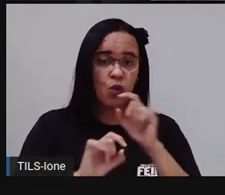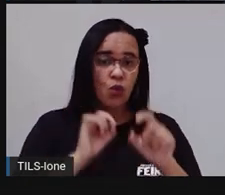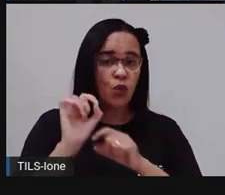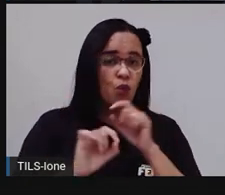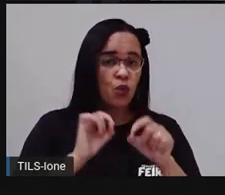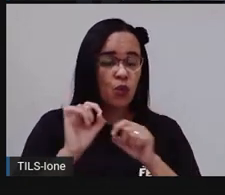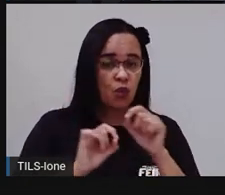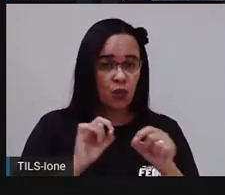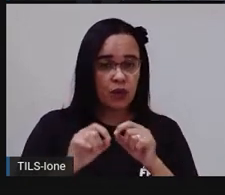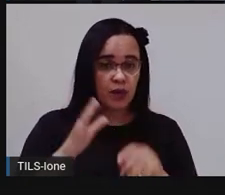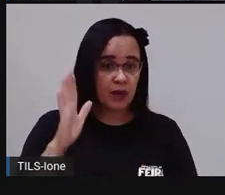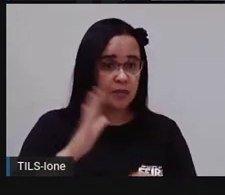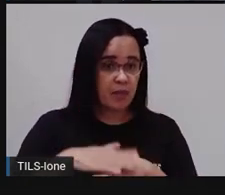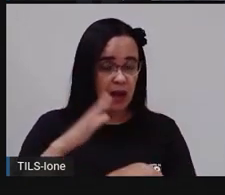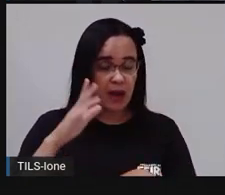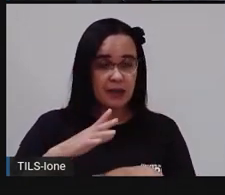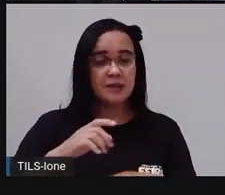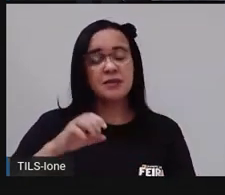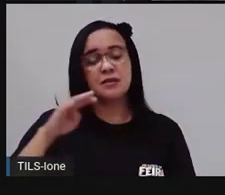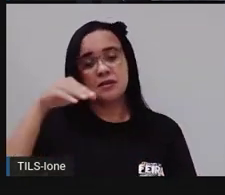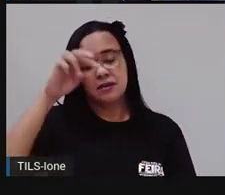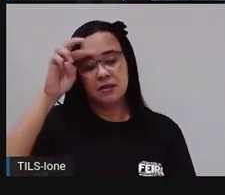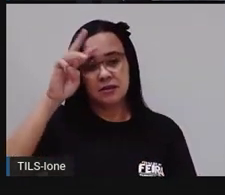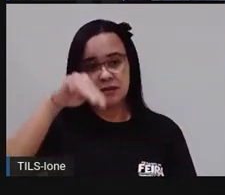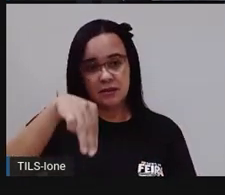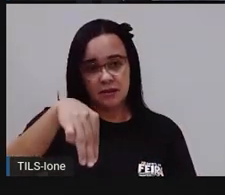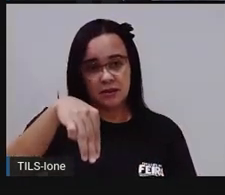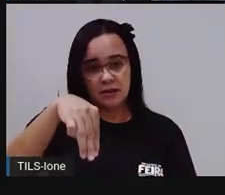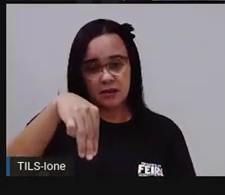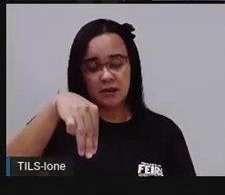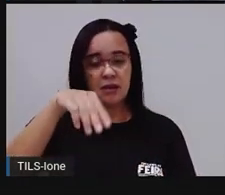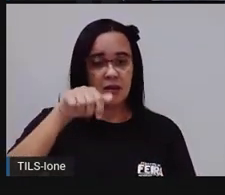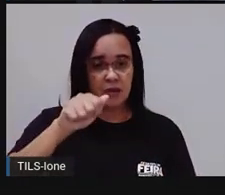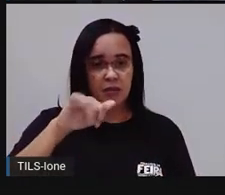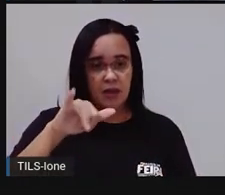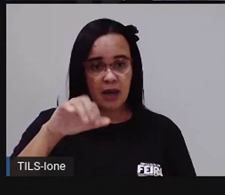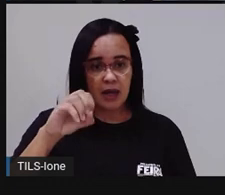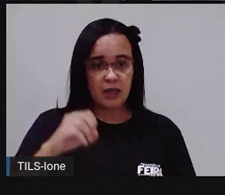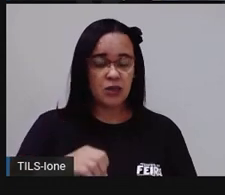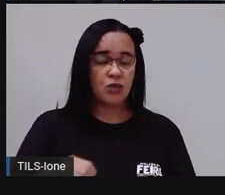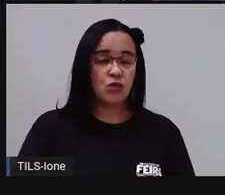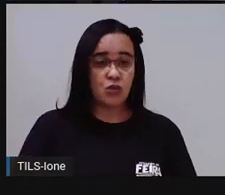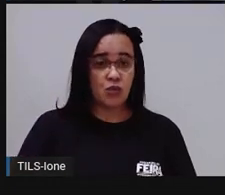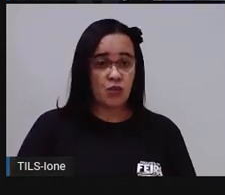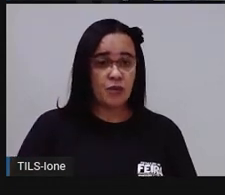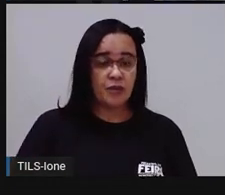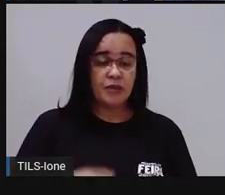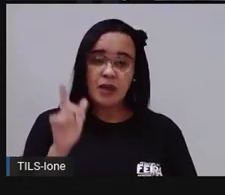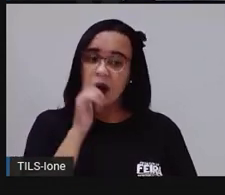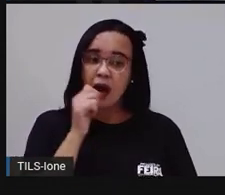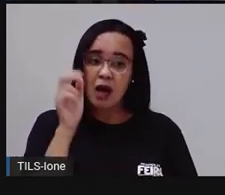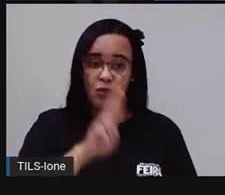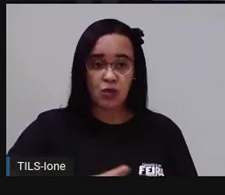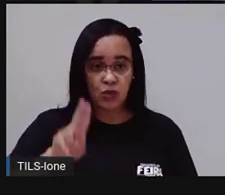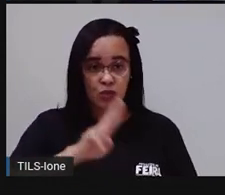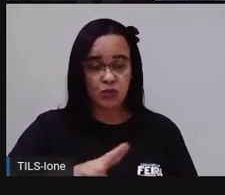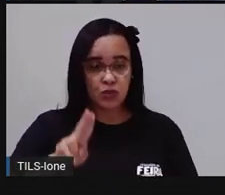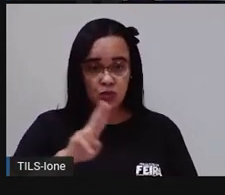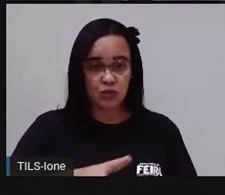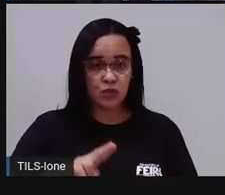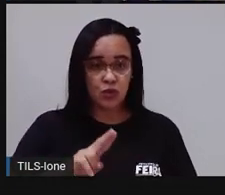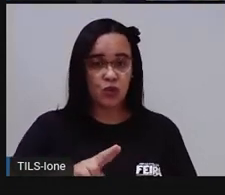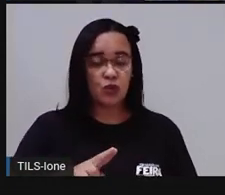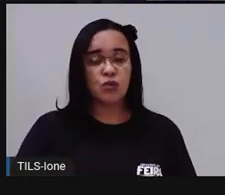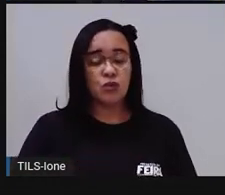consumiu mais foi o mês de maio, consumiu 25. E o mês que consumiu menos foi o mês de abril e consumiu 14. Certo?